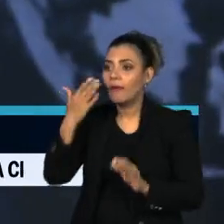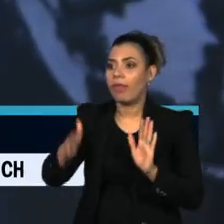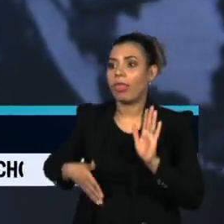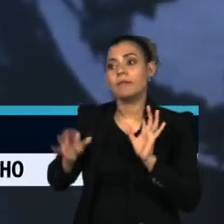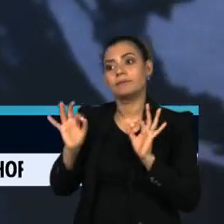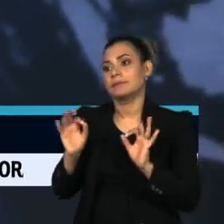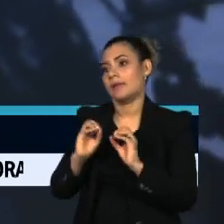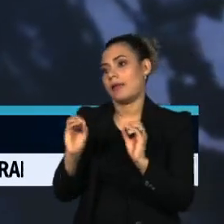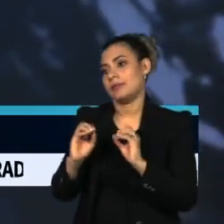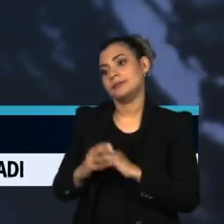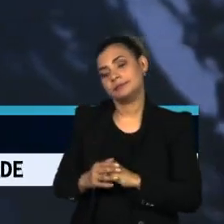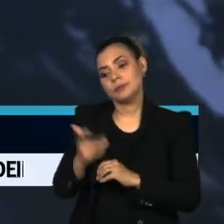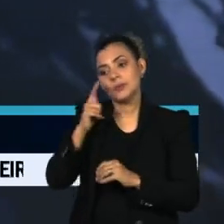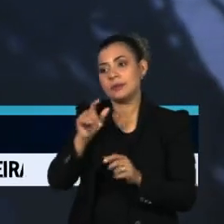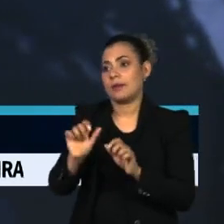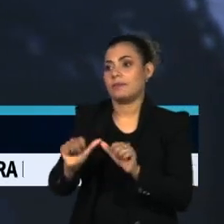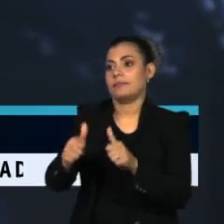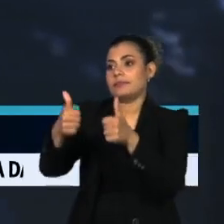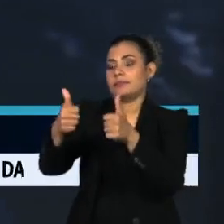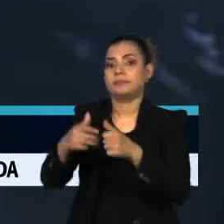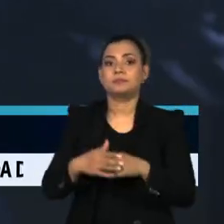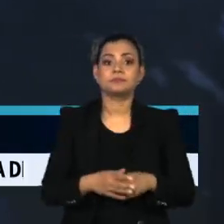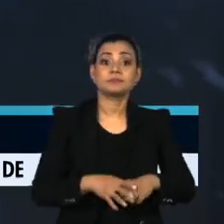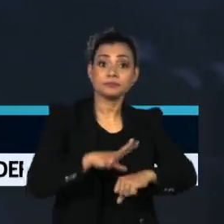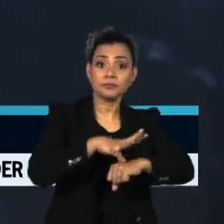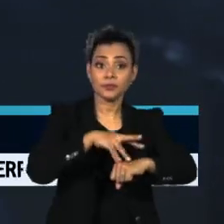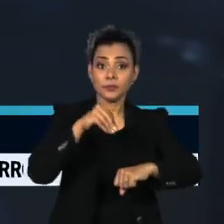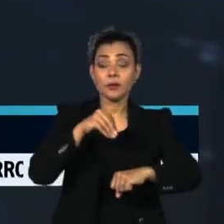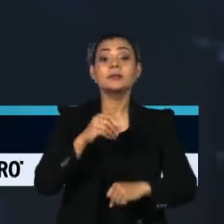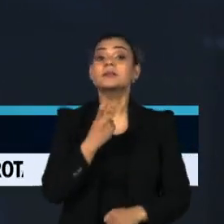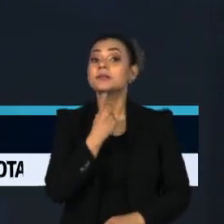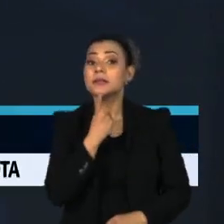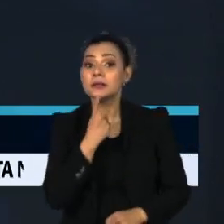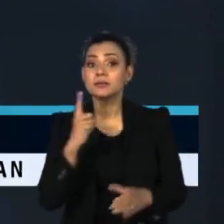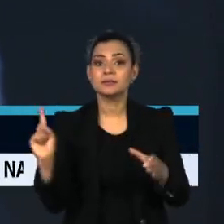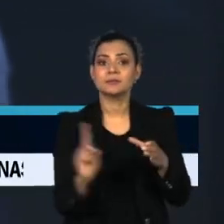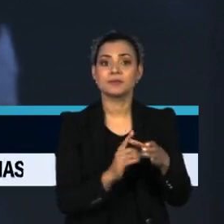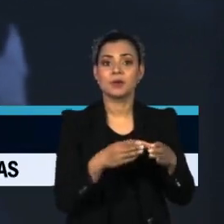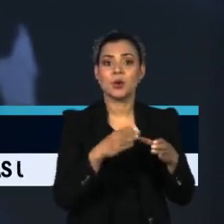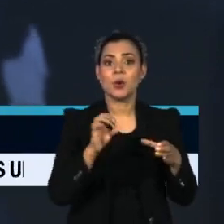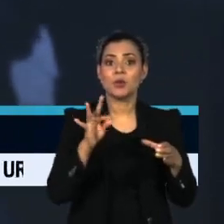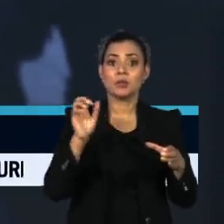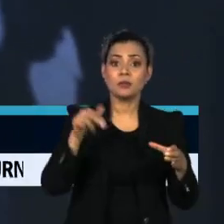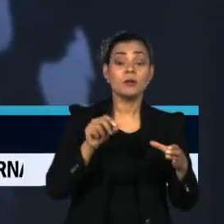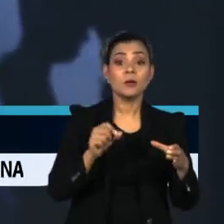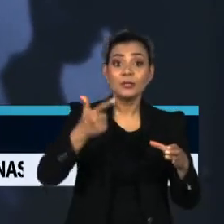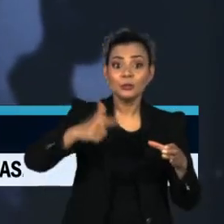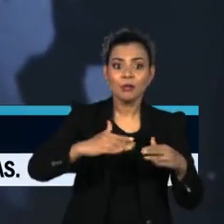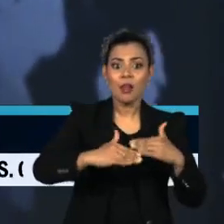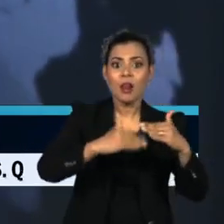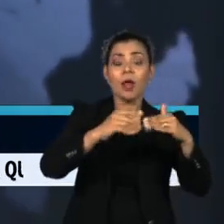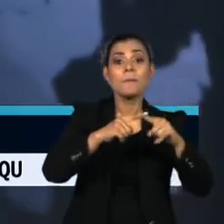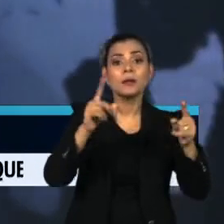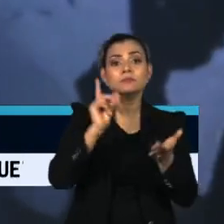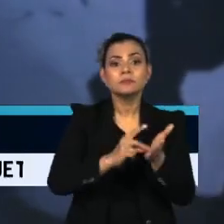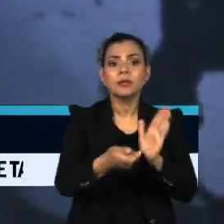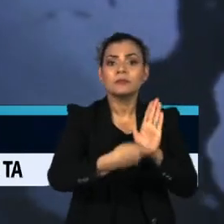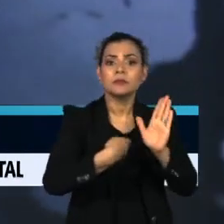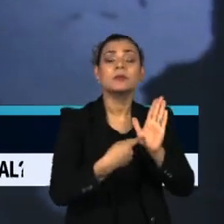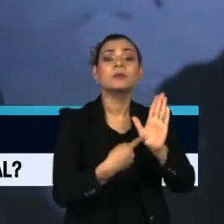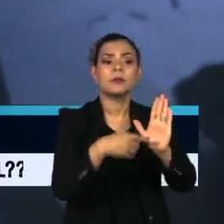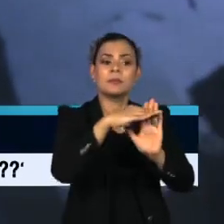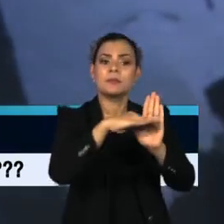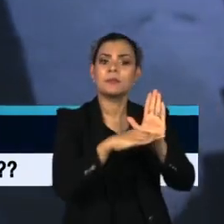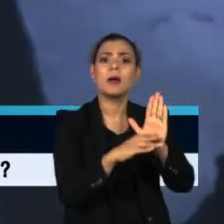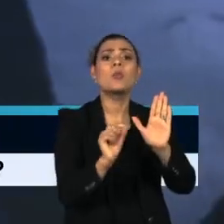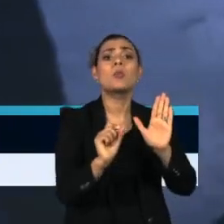O processo de entrada da Suécia e da Finlândia na OTAN avança mais uma etapa. Hoje os aliados assinaram os protocolos de adesão